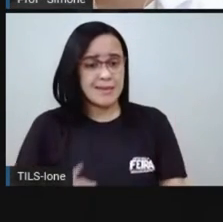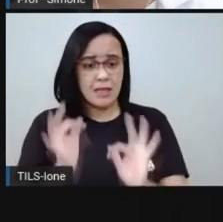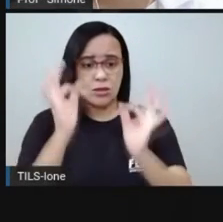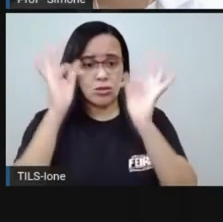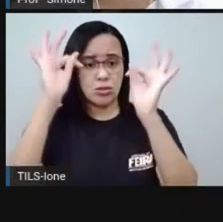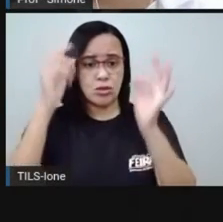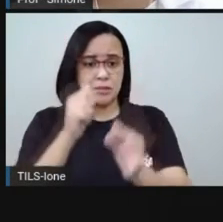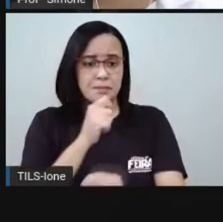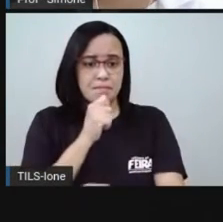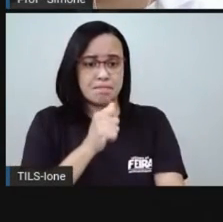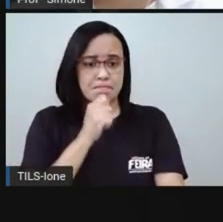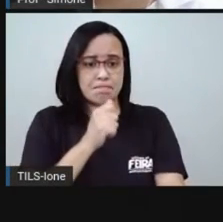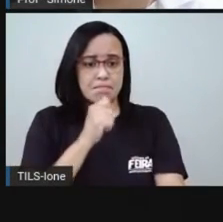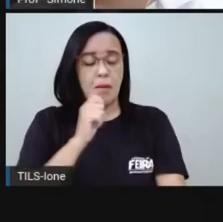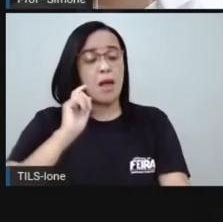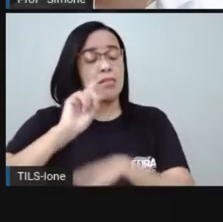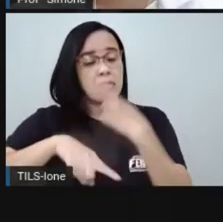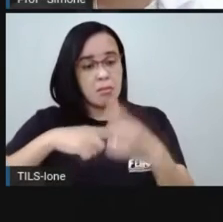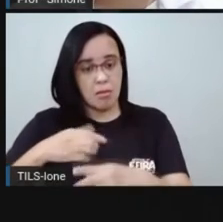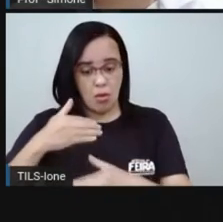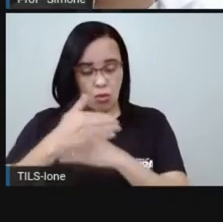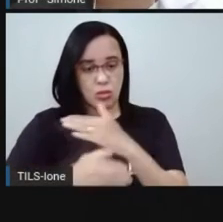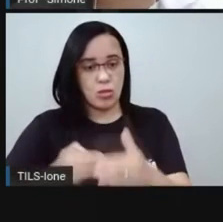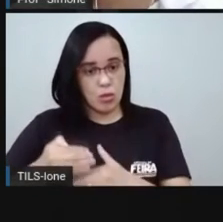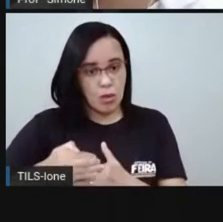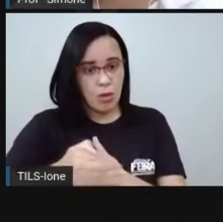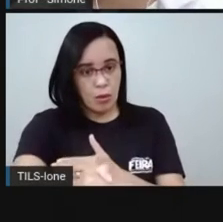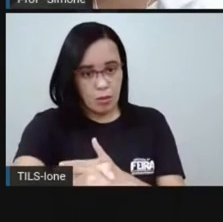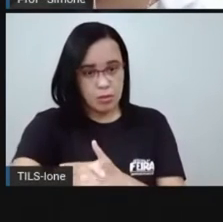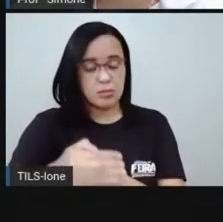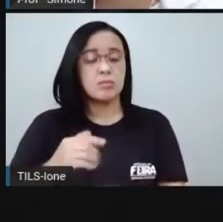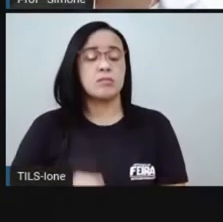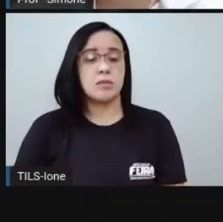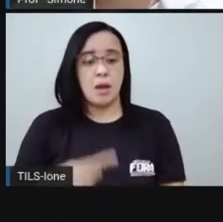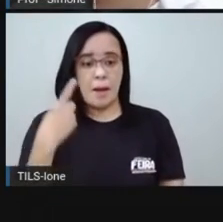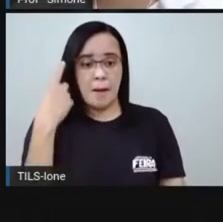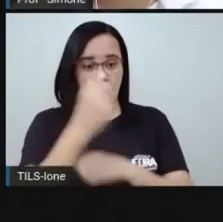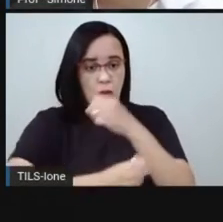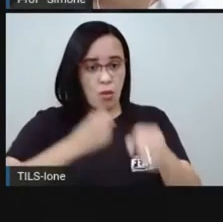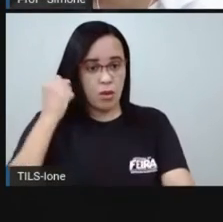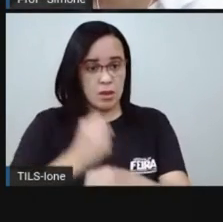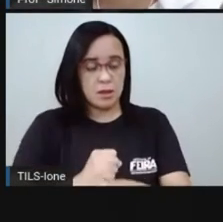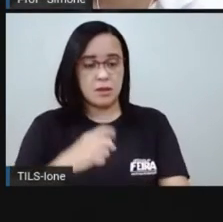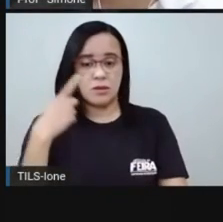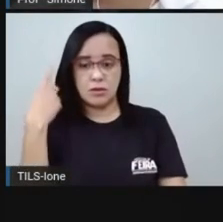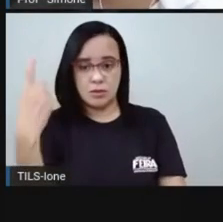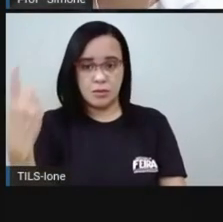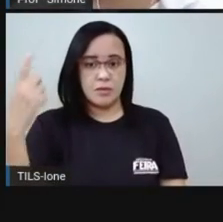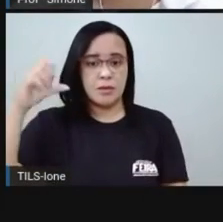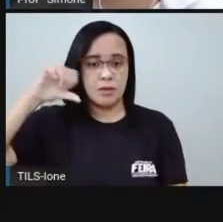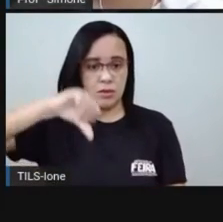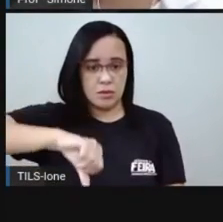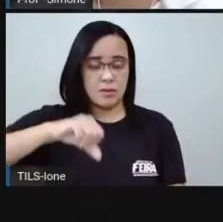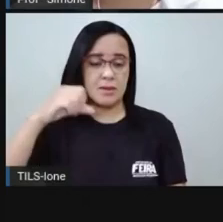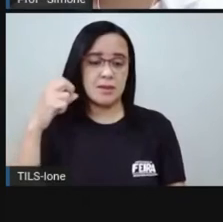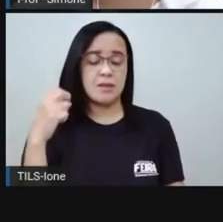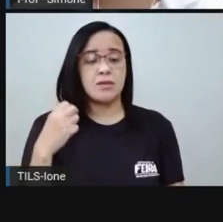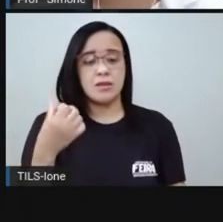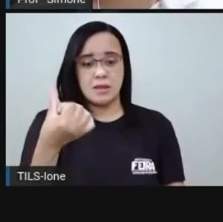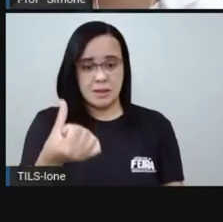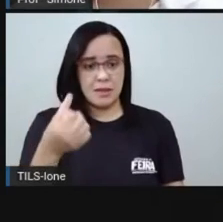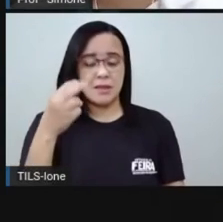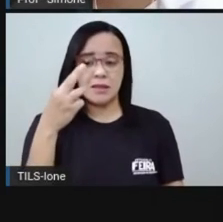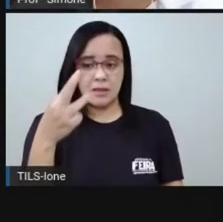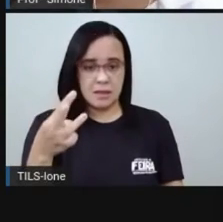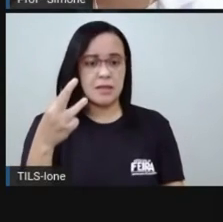do segundo governo Vargas em 1953 é criada a Petrobras e a primeira refinaria de petróleo do